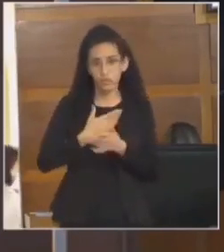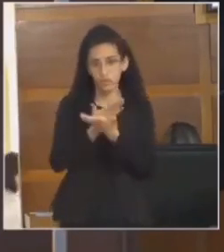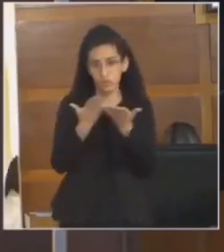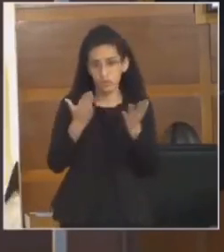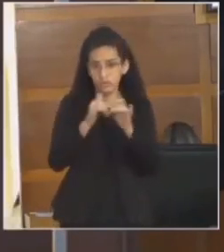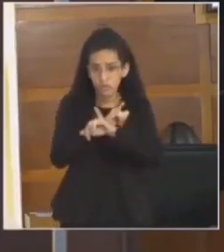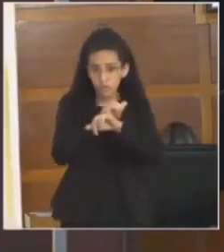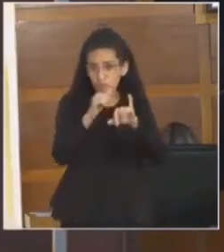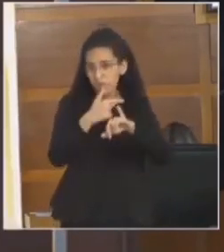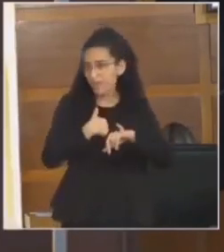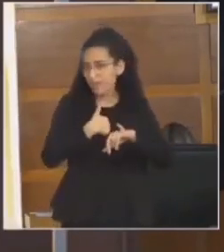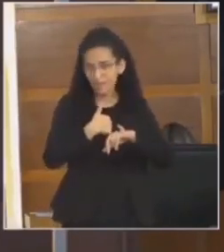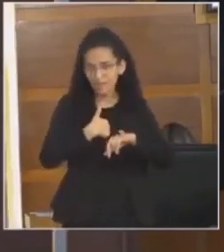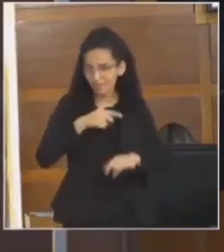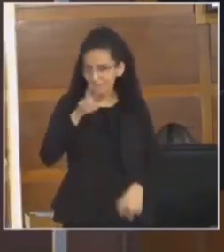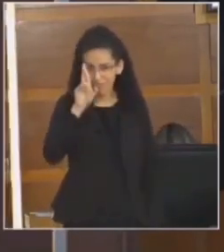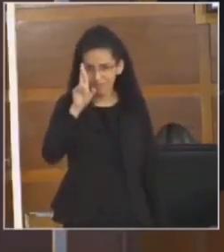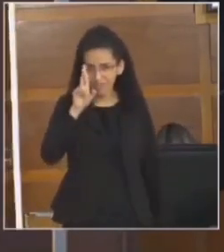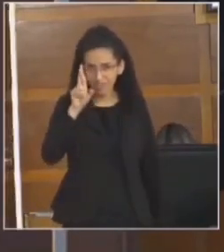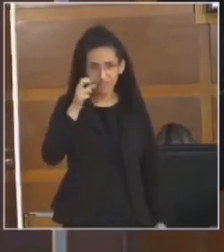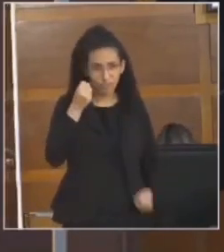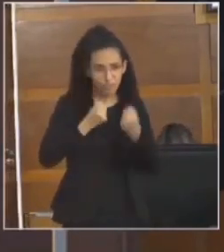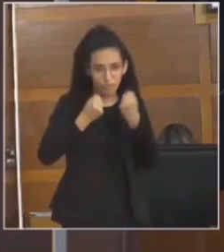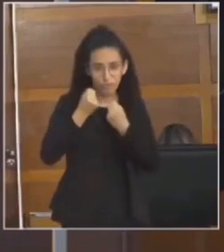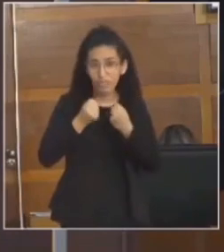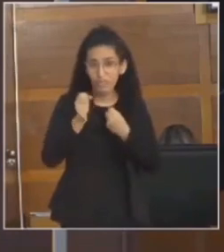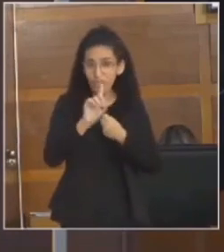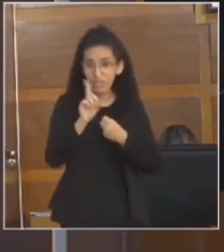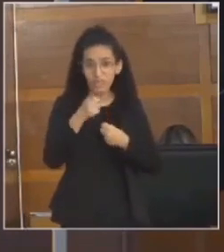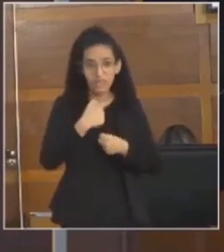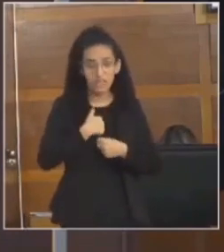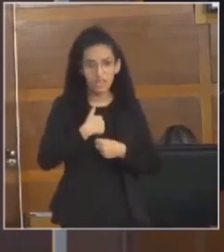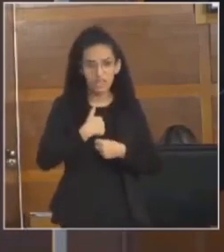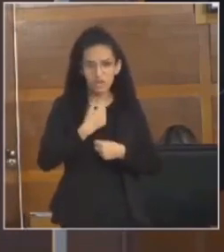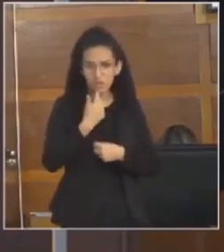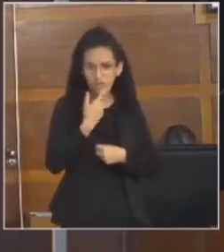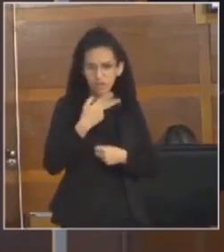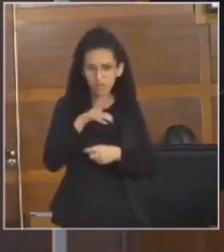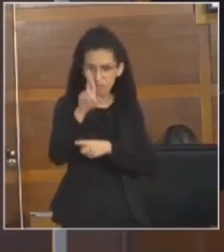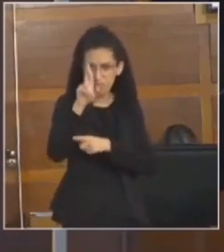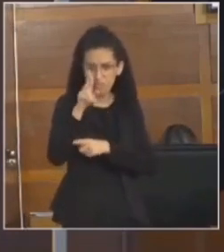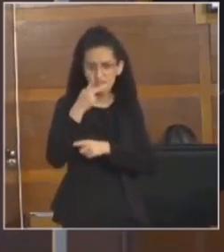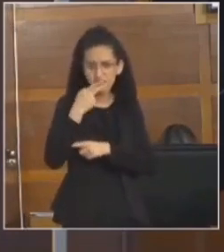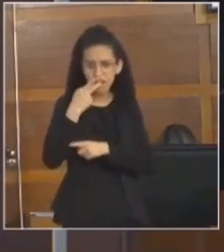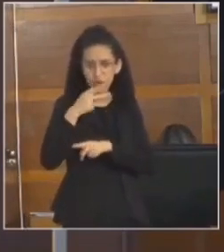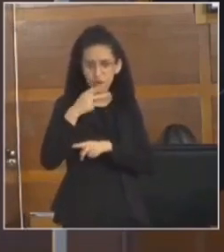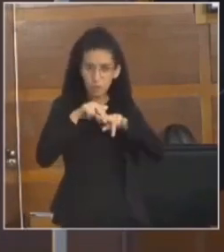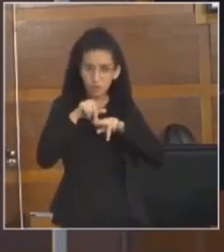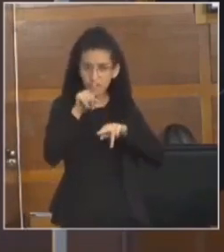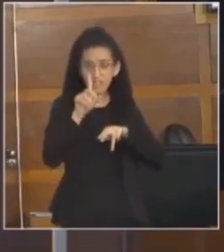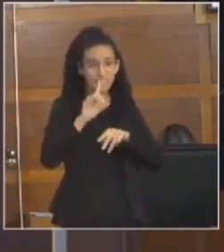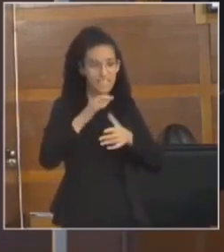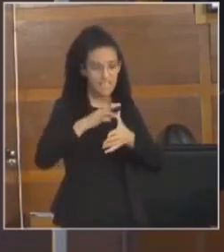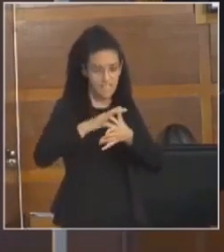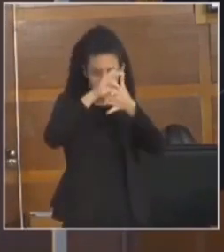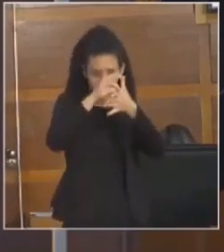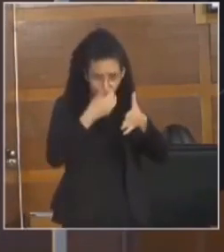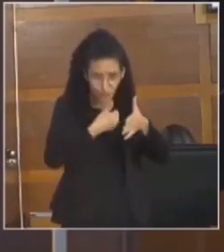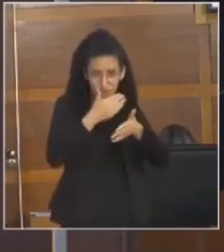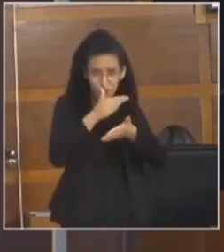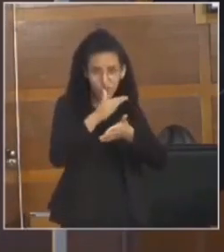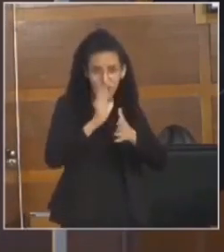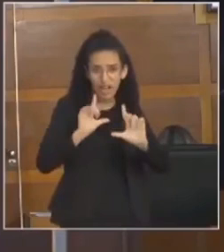ouvem que eu não sou representante dos motoristas. Eu não falo por eles e não lidero movimento